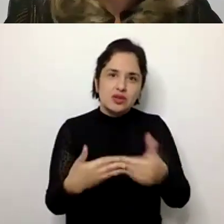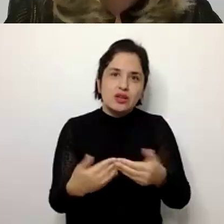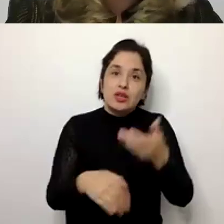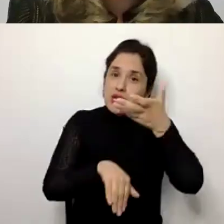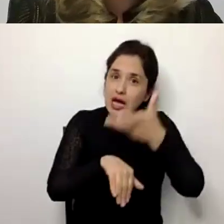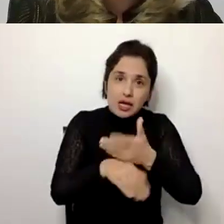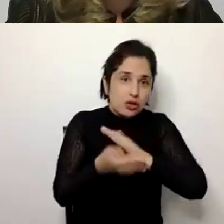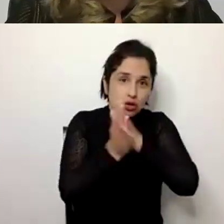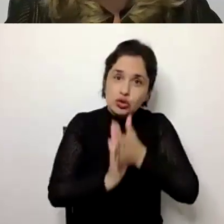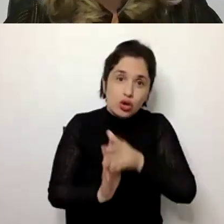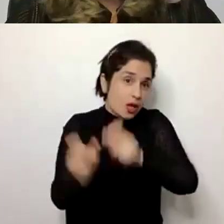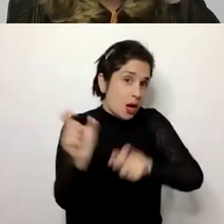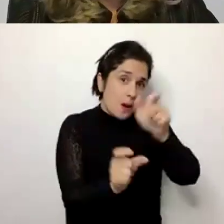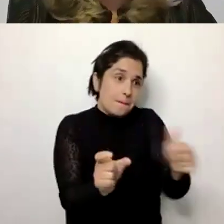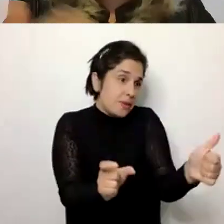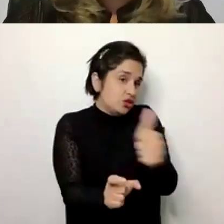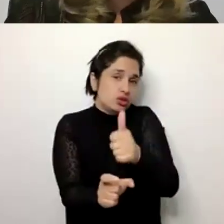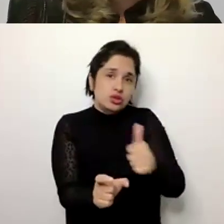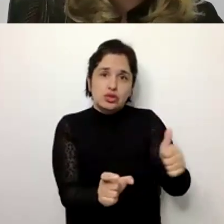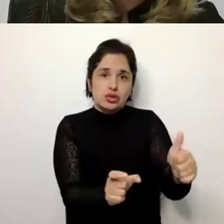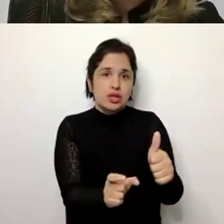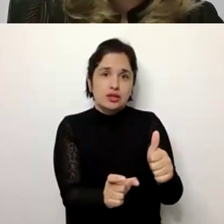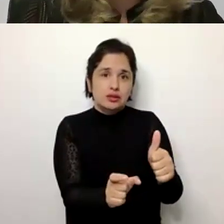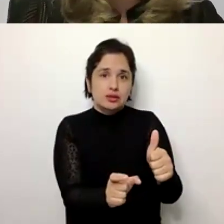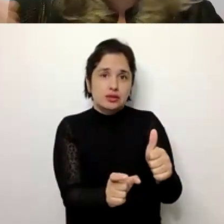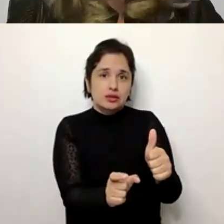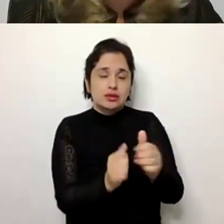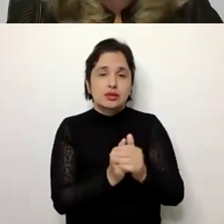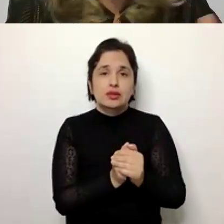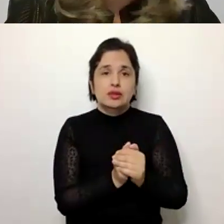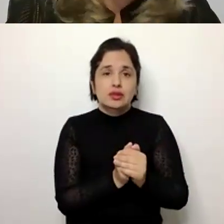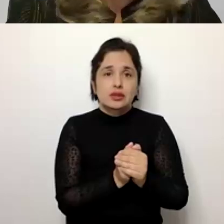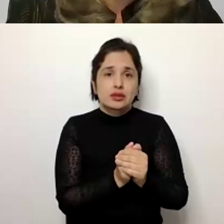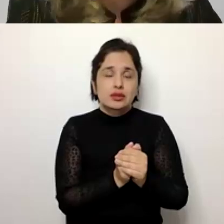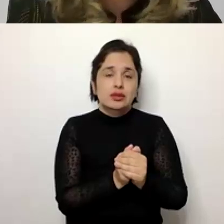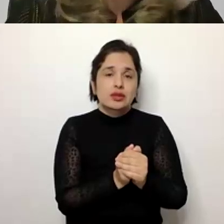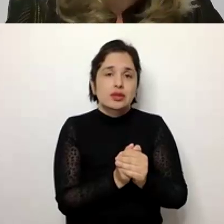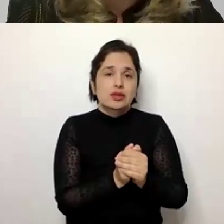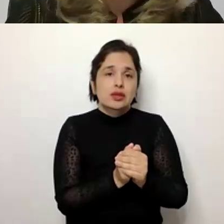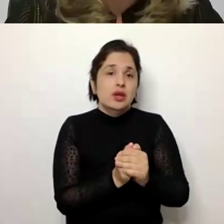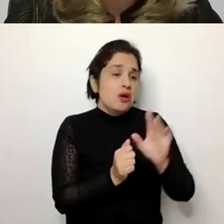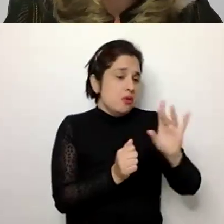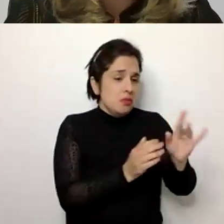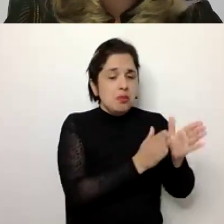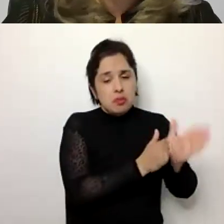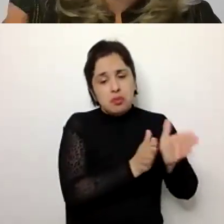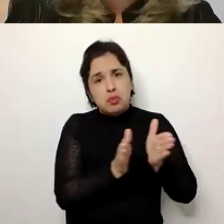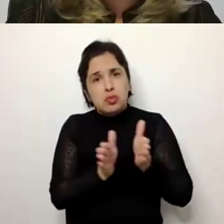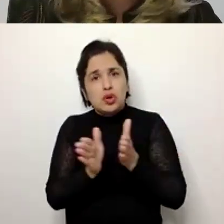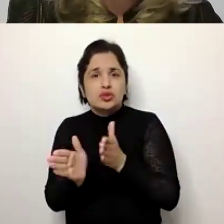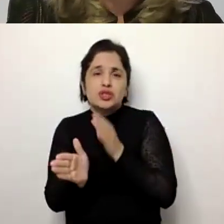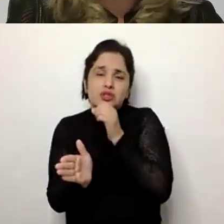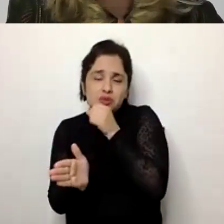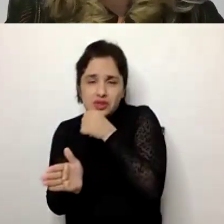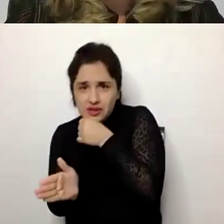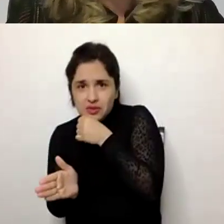com todas as pessoas. Quem não vier ao óbito antes de determinada idade vai passar pelo processo do envelhecimento e